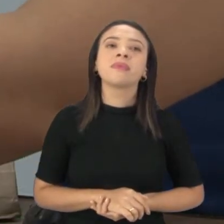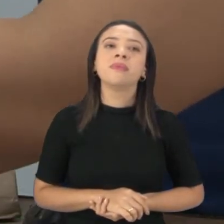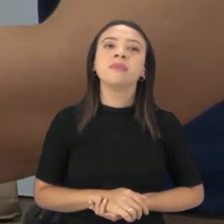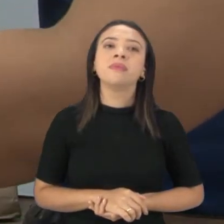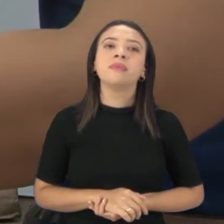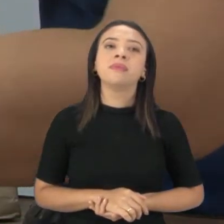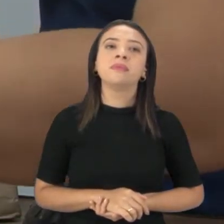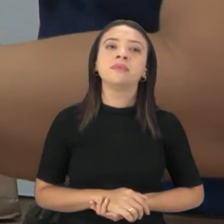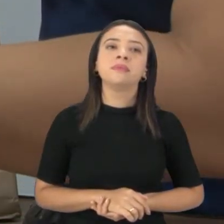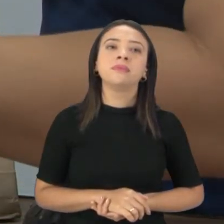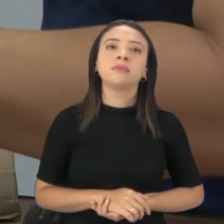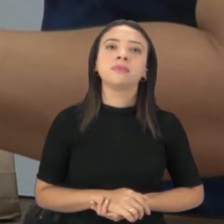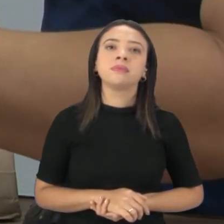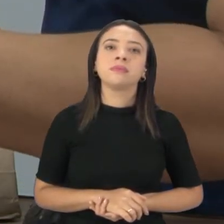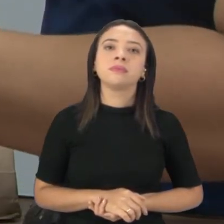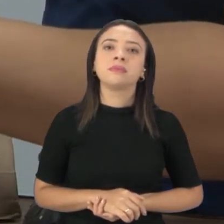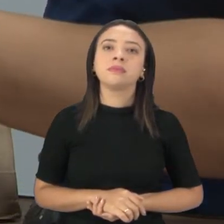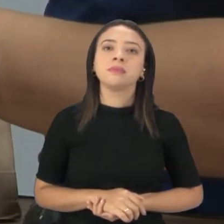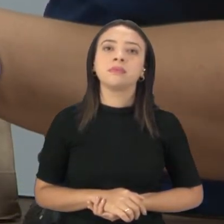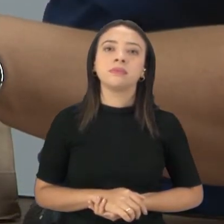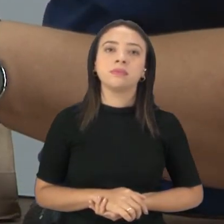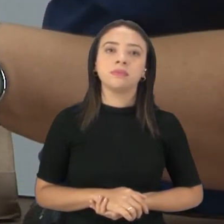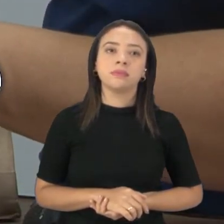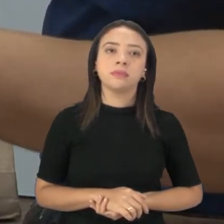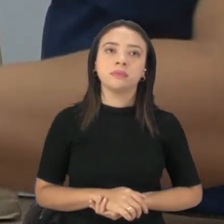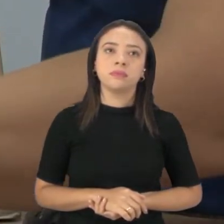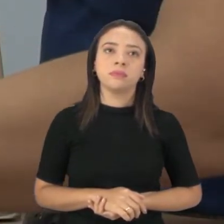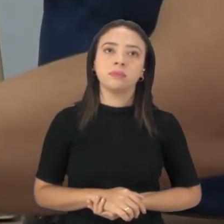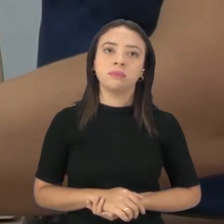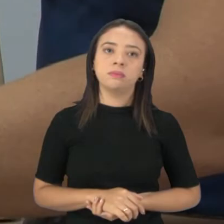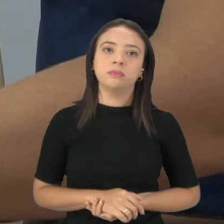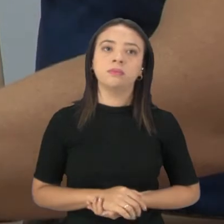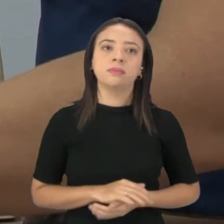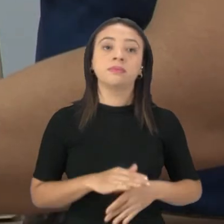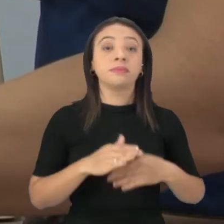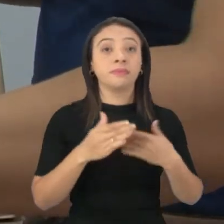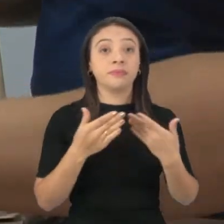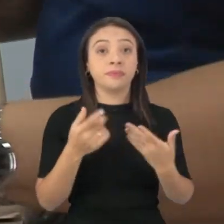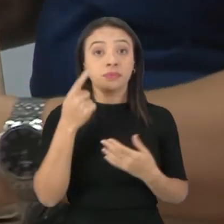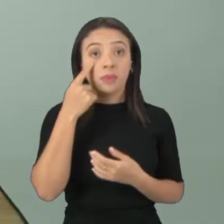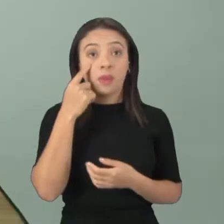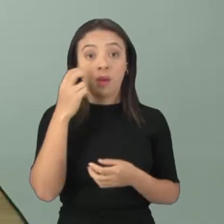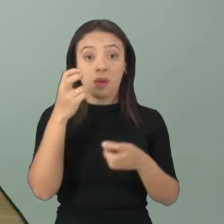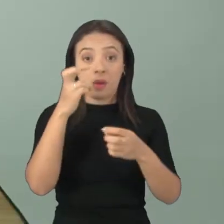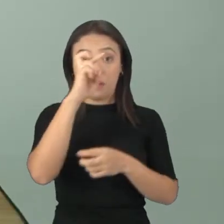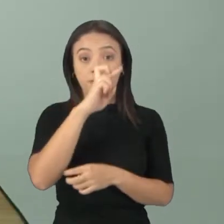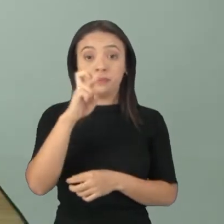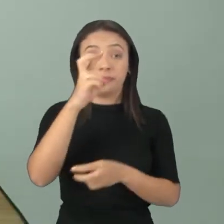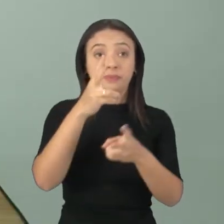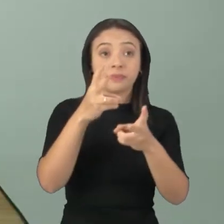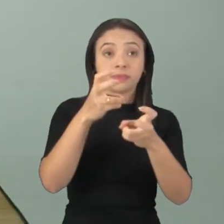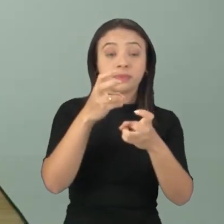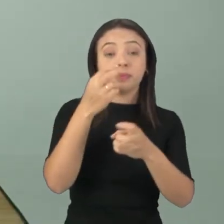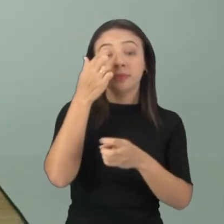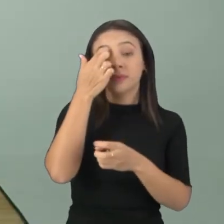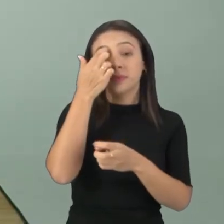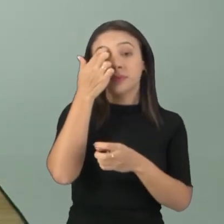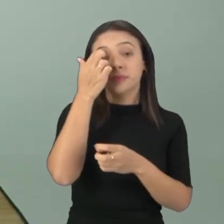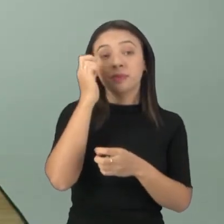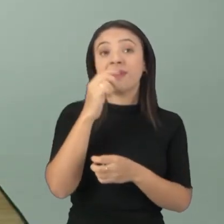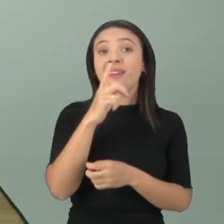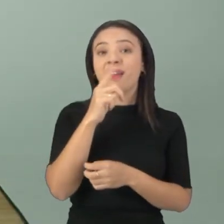faixa aqui, ela vai representar a água, tá? A água, vocês observem aqui, que ela está bem